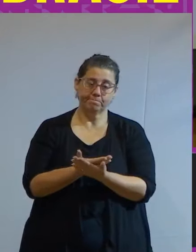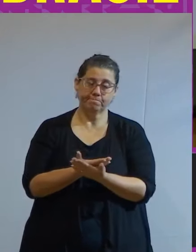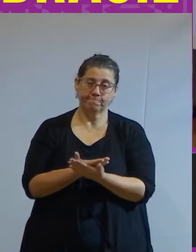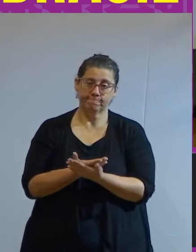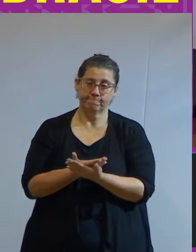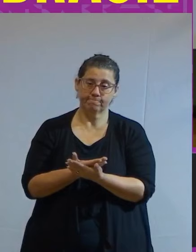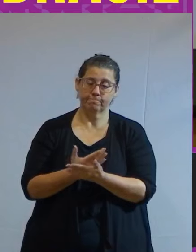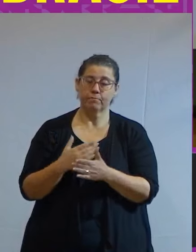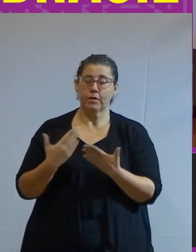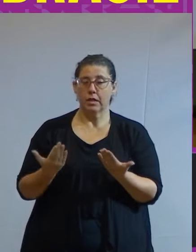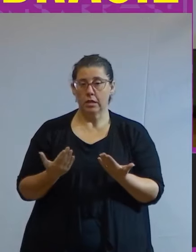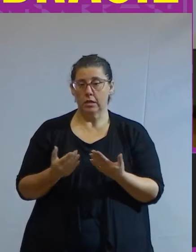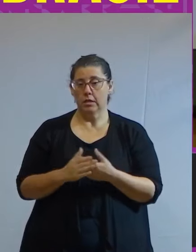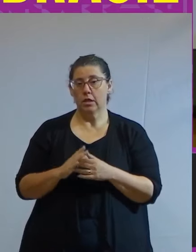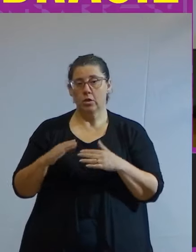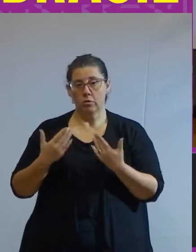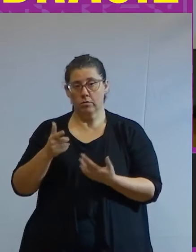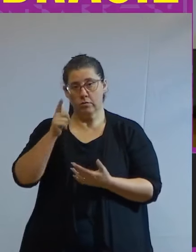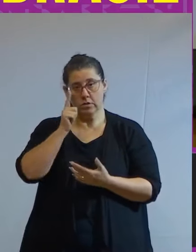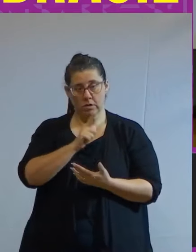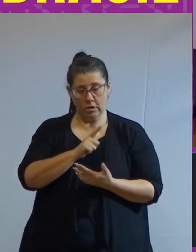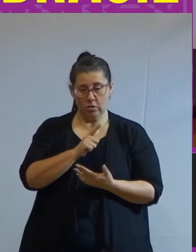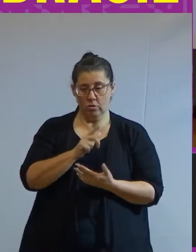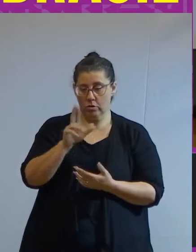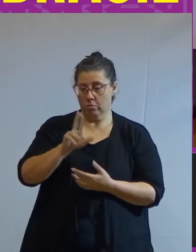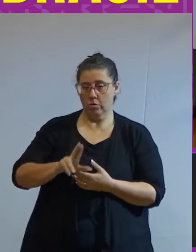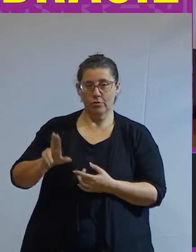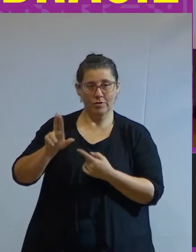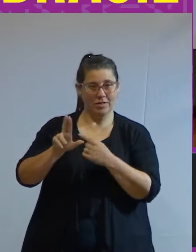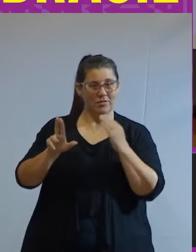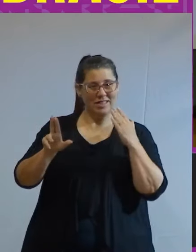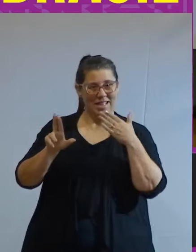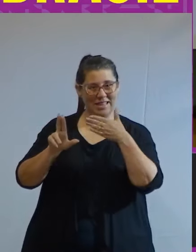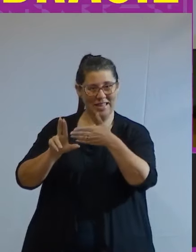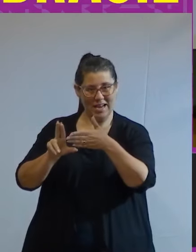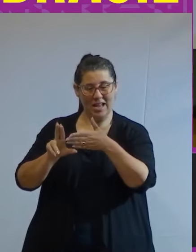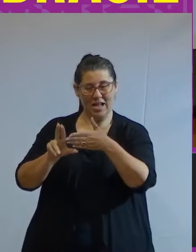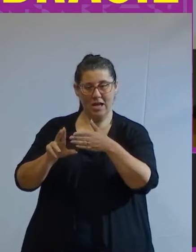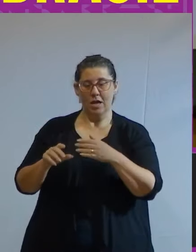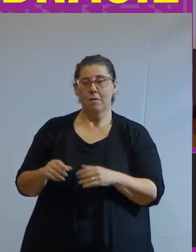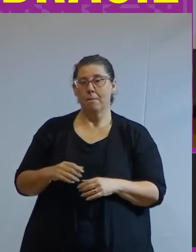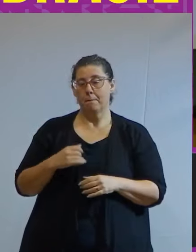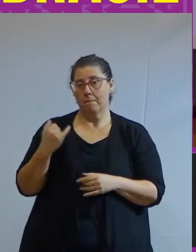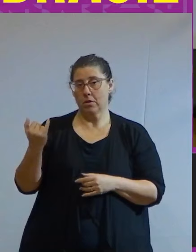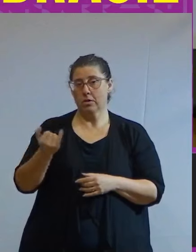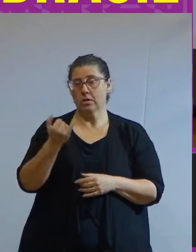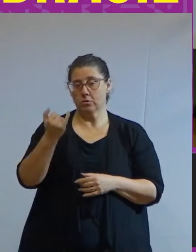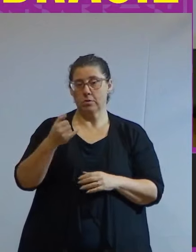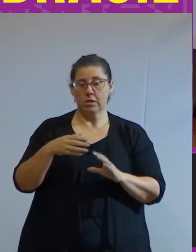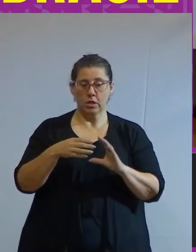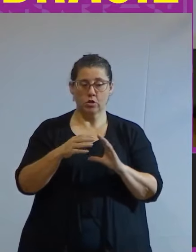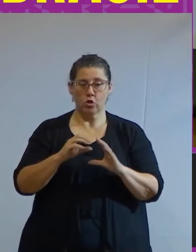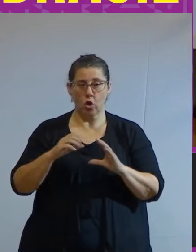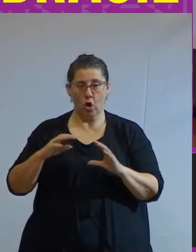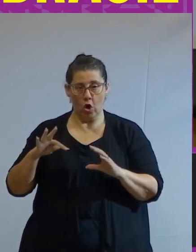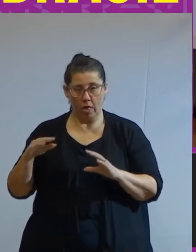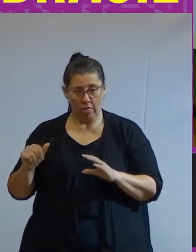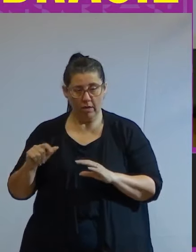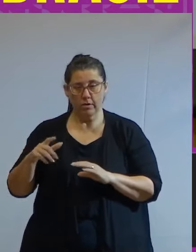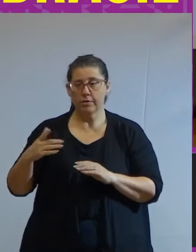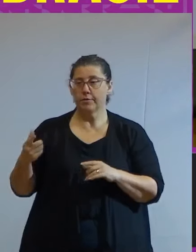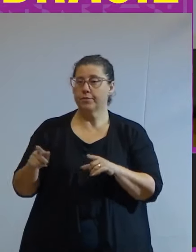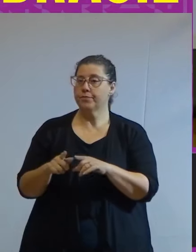nesse dilema quando você consegue adentrar na universidade principalmente graças às cotas que é muito importante que traz também essa